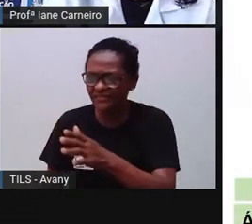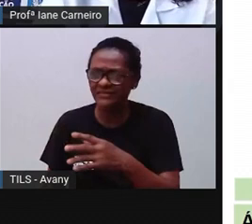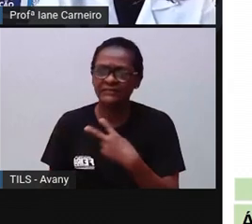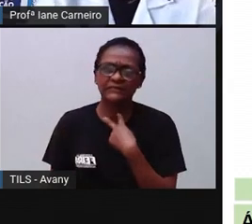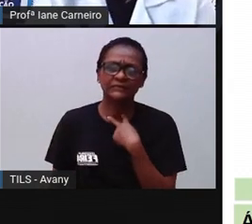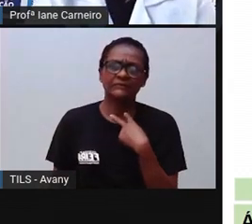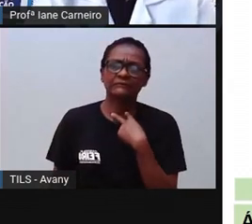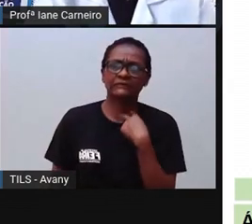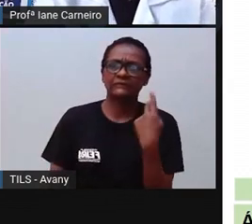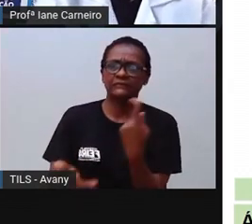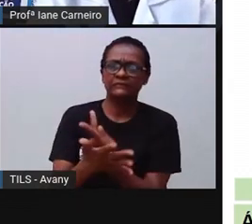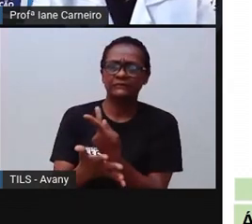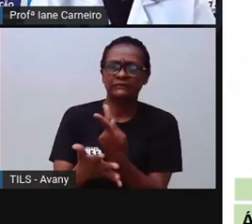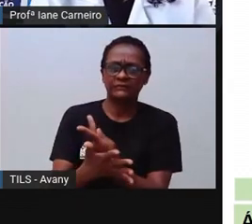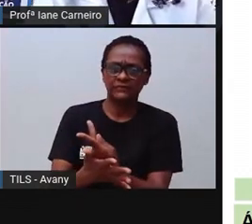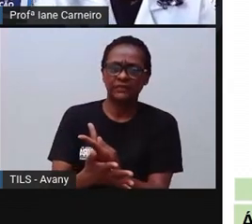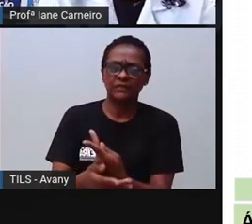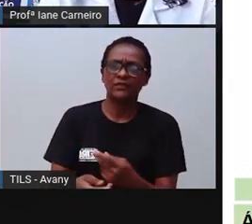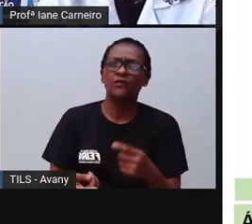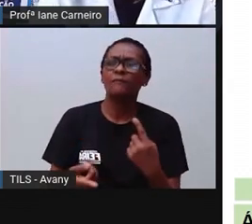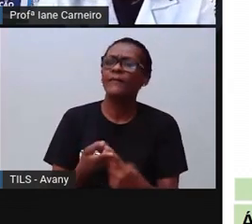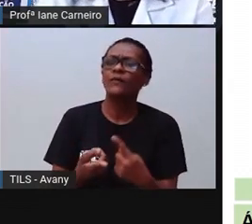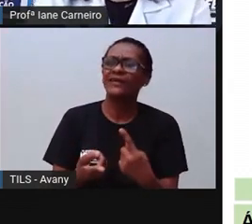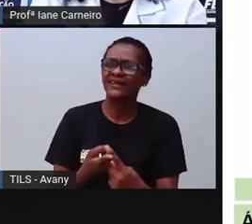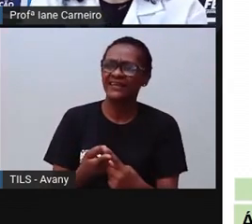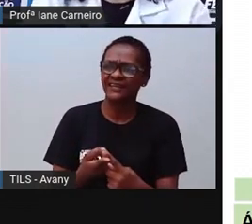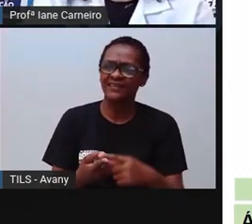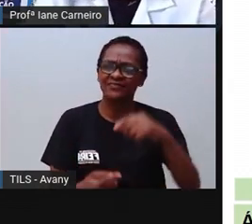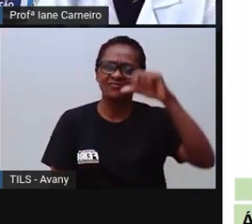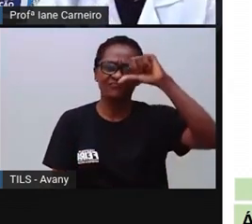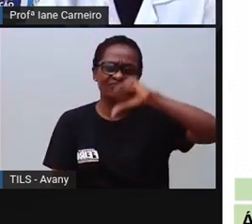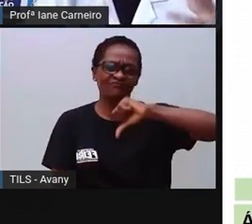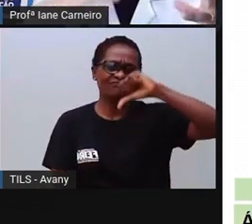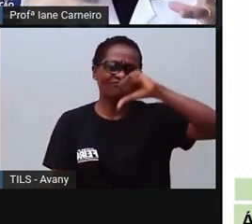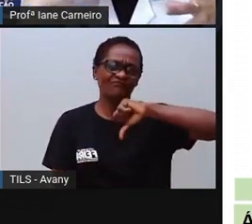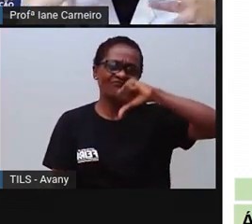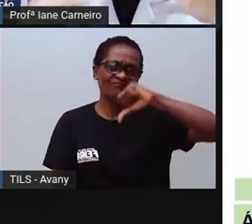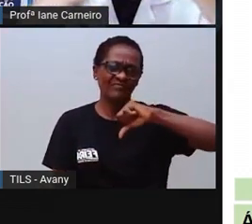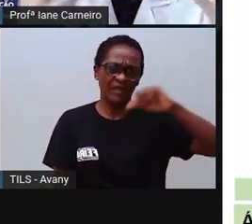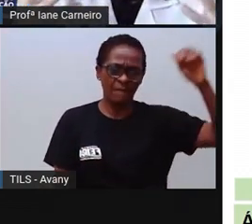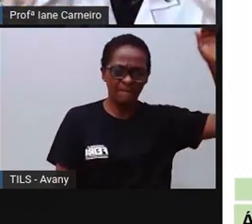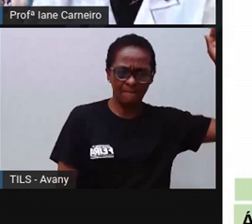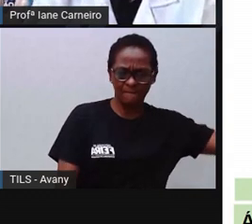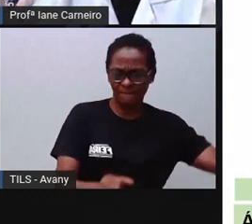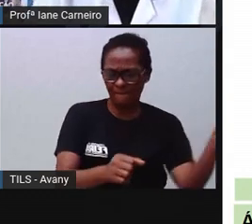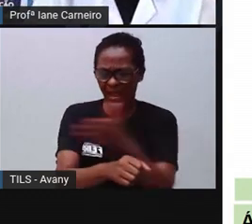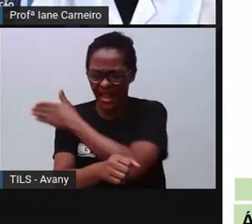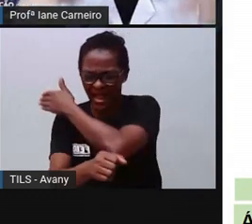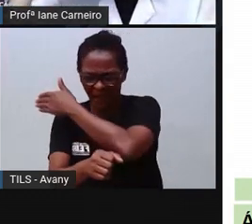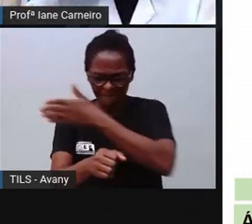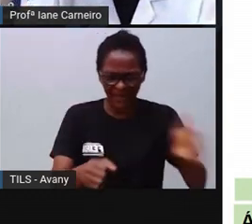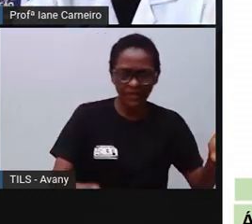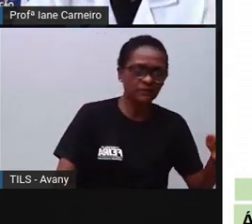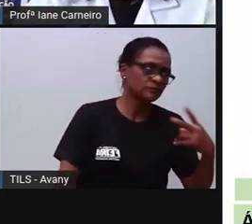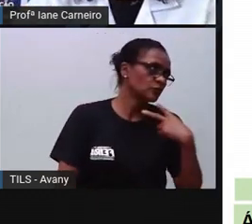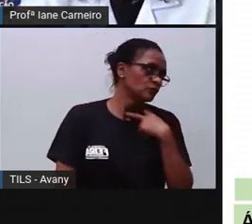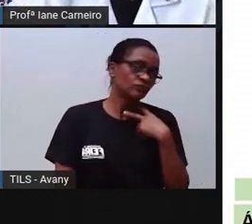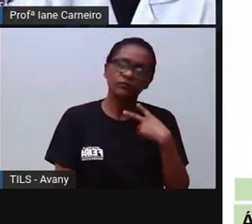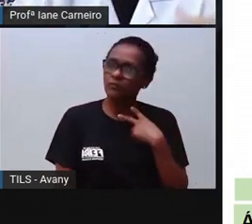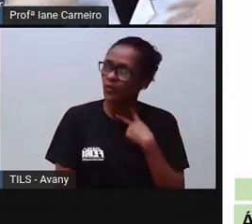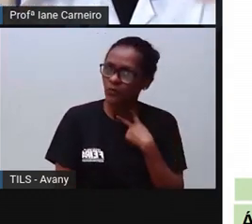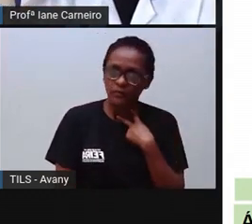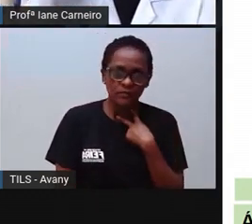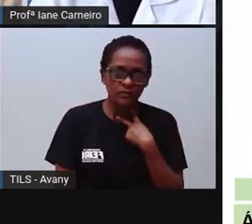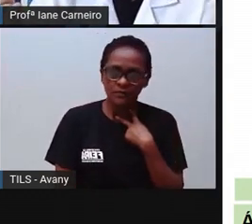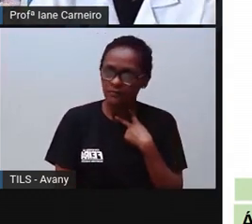a Pró falou, tem pessoas que usam as mãos para coisas bem ruizinhas, né? E a gente precisa usar nossas mãos, usar nosso corpo,